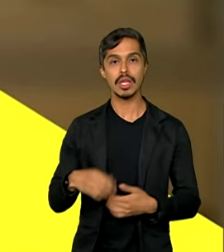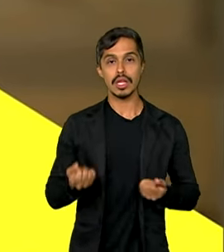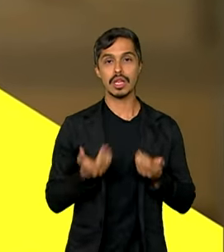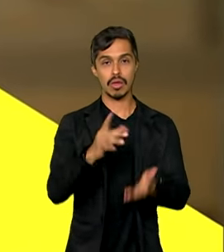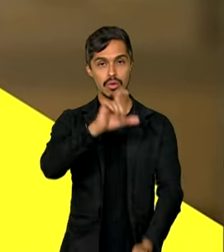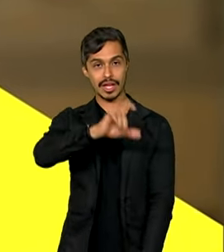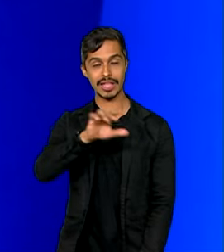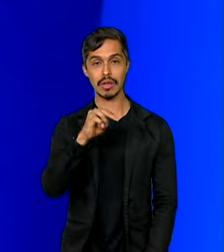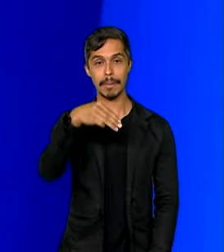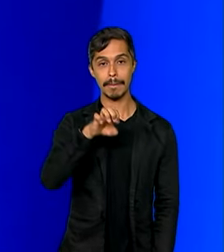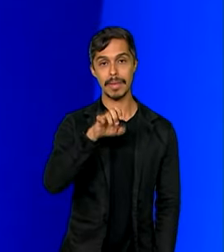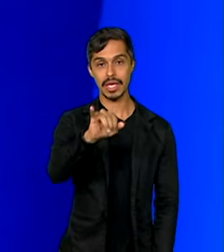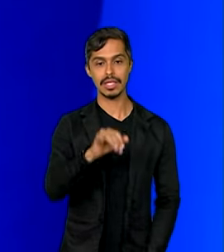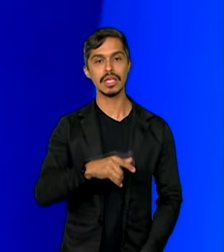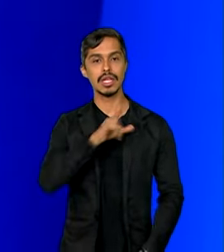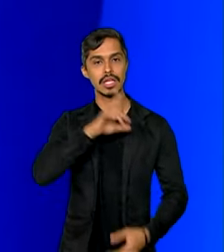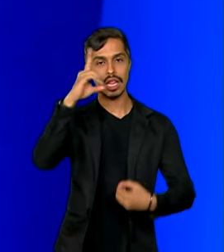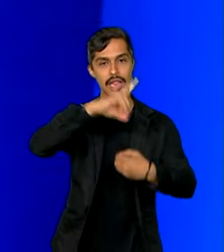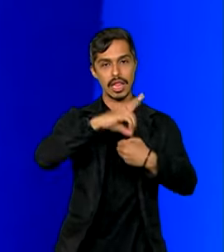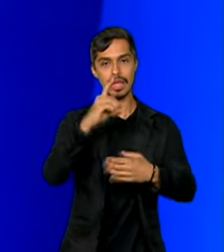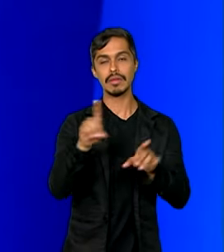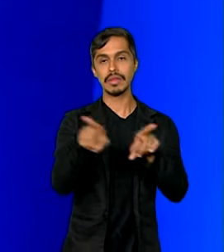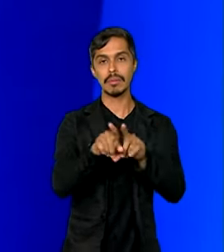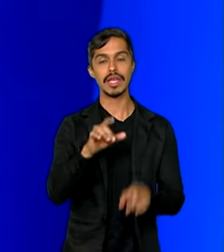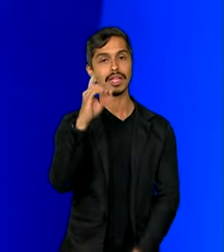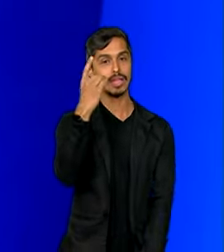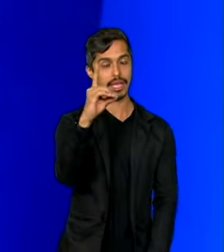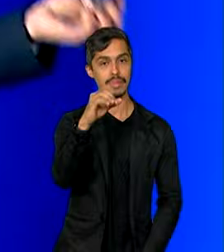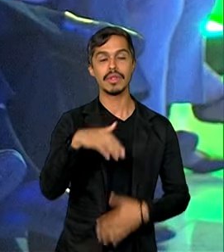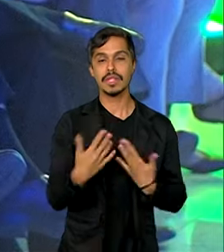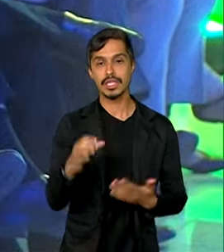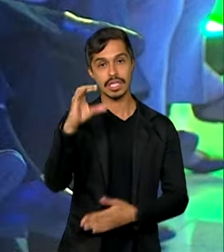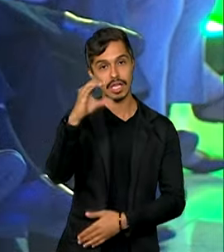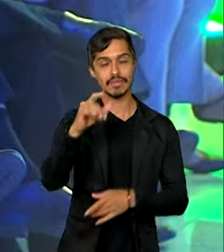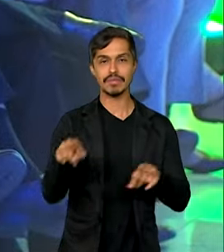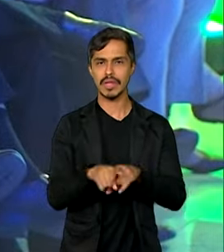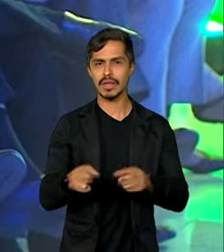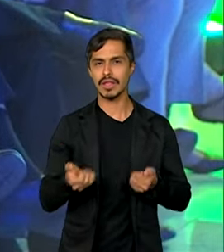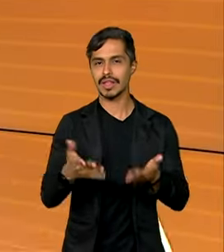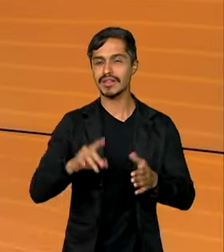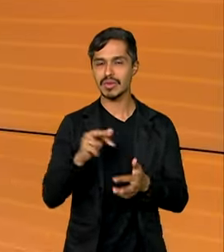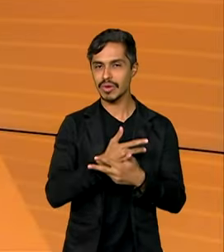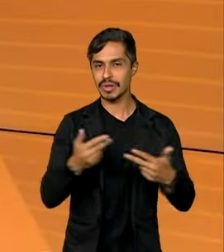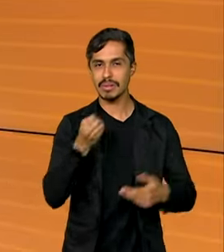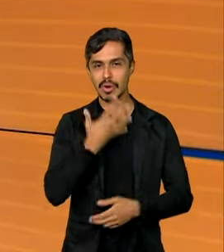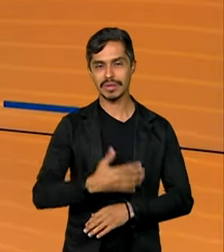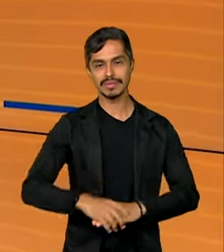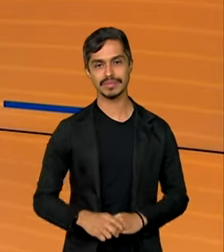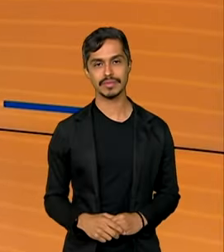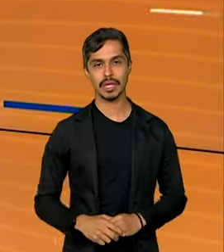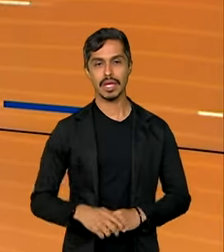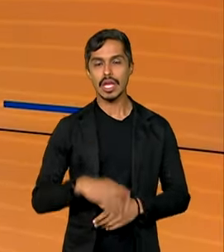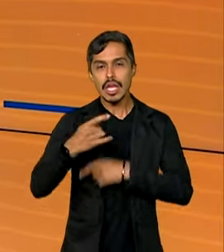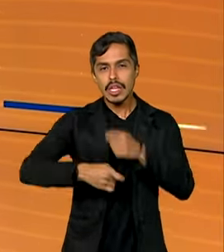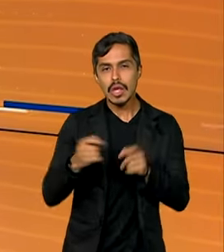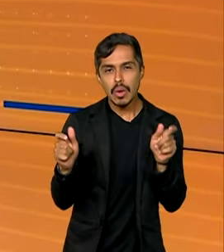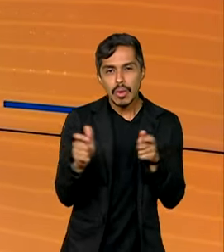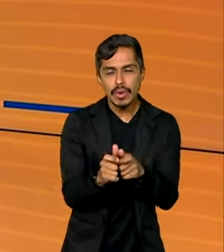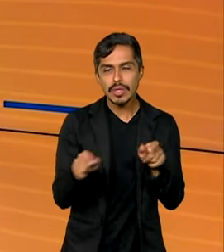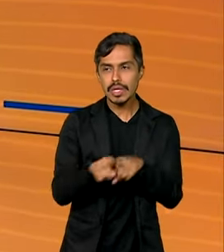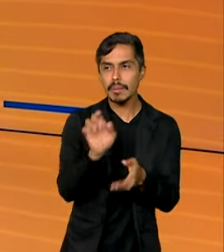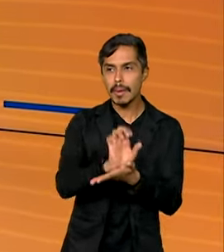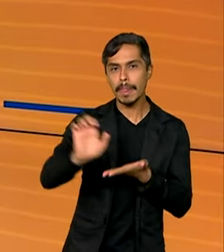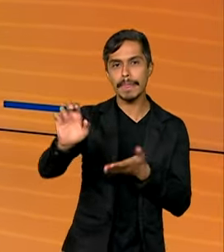função débito e crédito e vantagens para microempreendedor brasileiro. E pequenos negócios exportadores terão